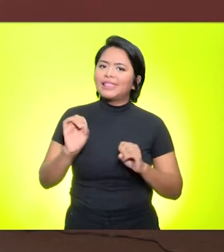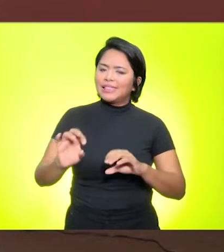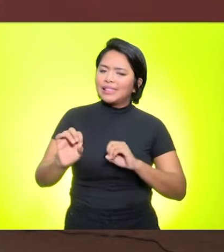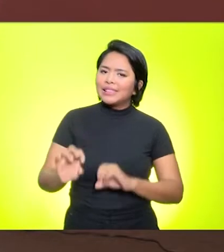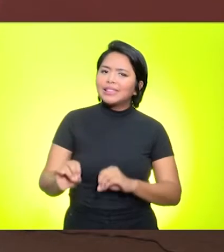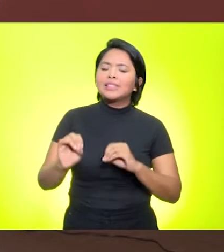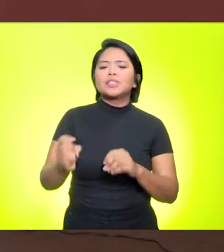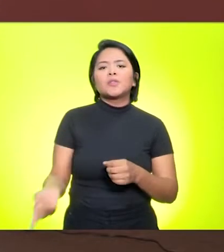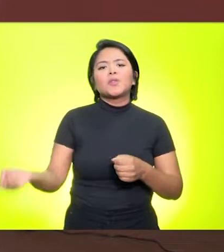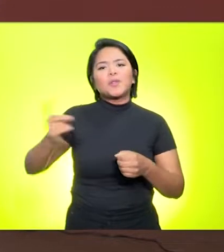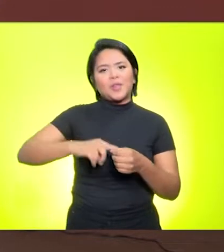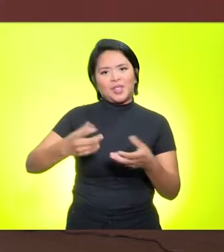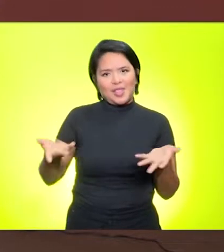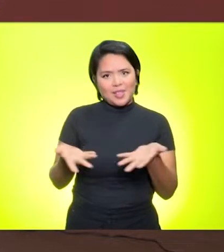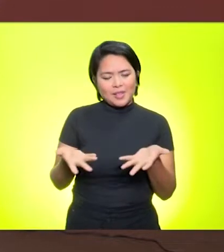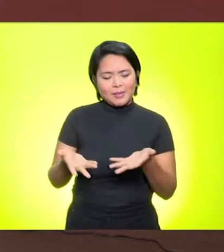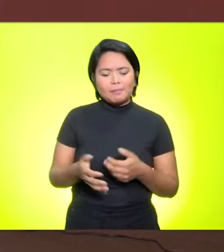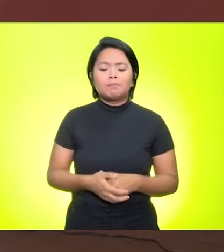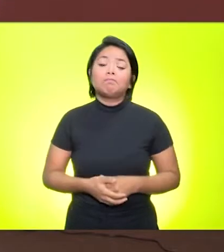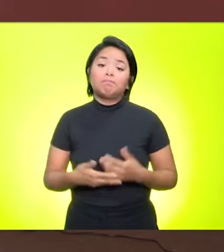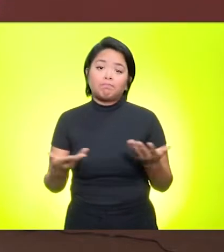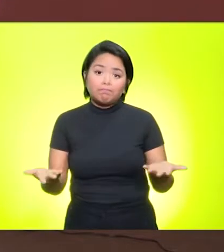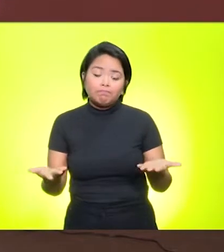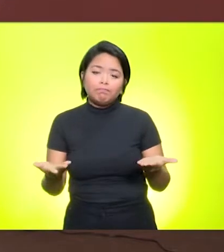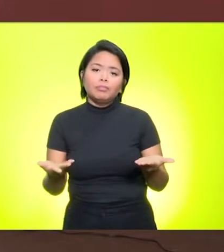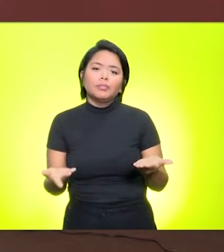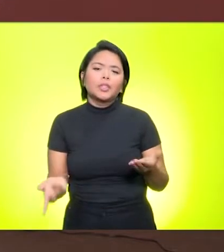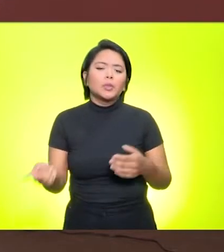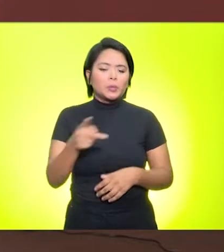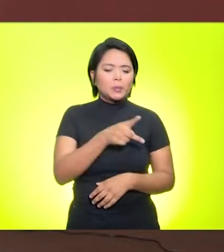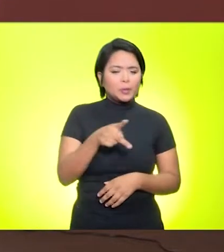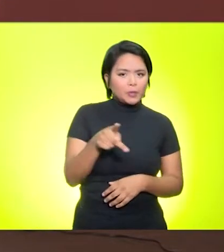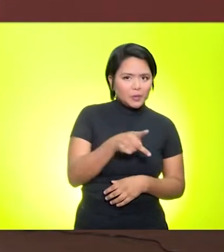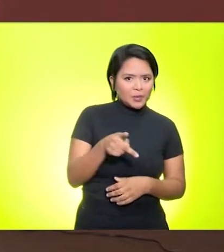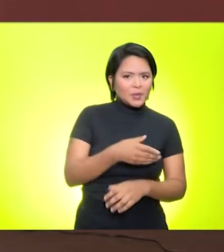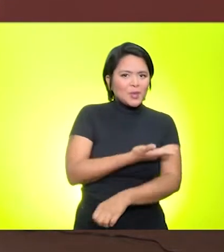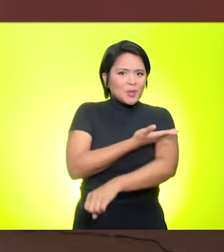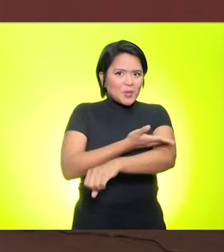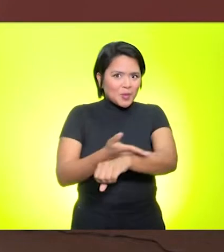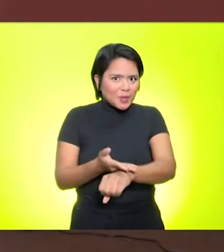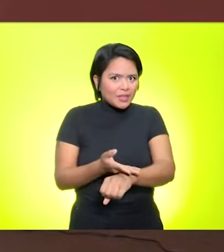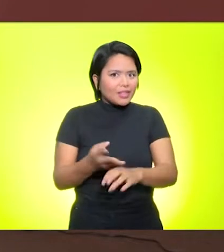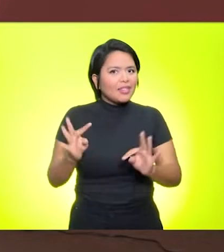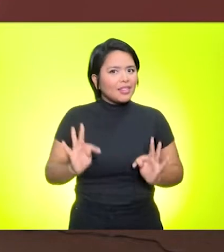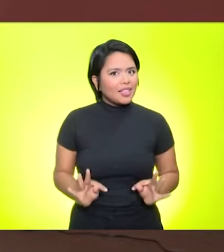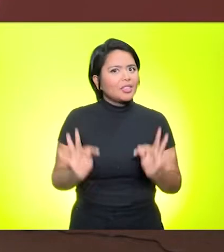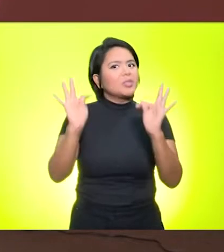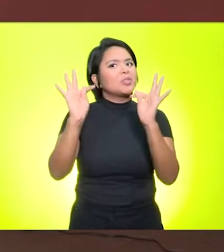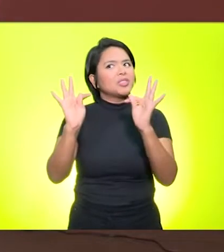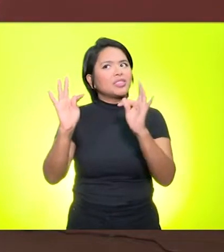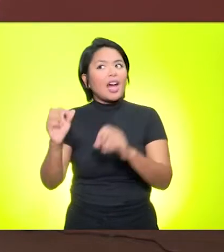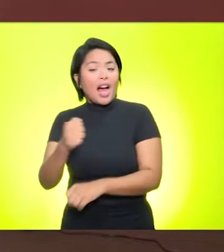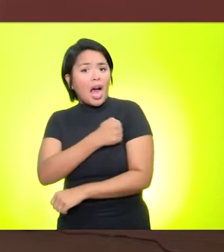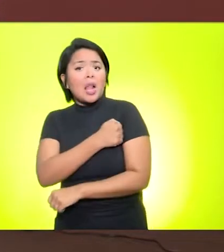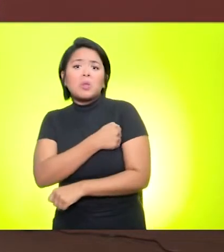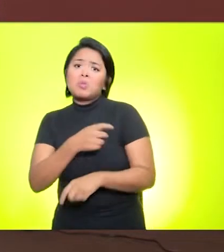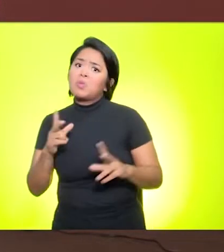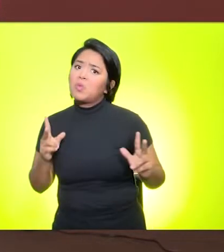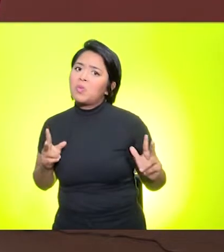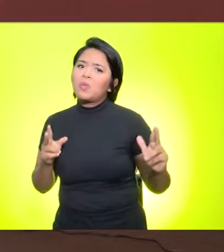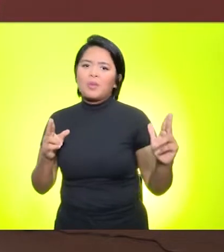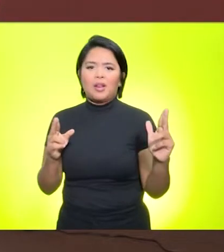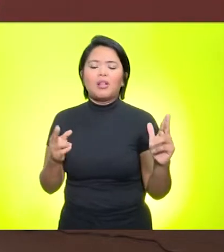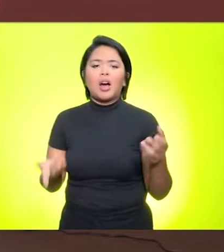aulas que vamos retomar. Então, assim como os professores se acostumaram a usar, os alunos também. E